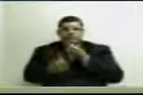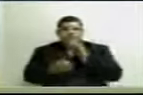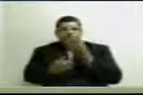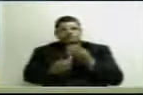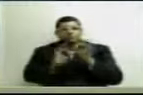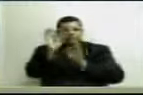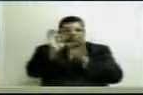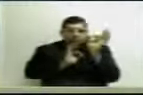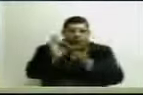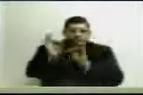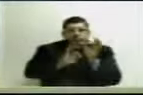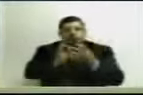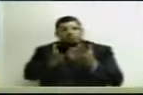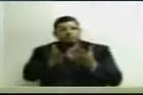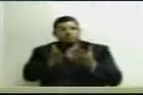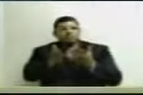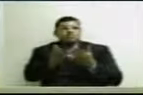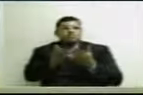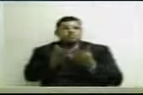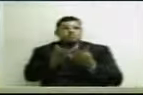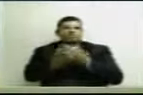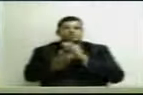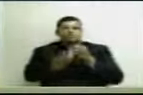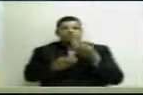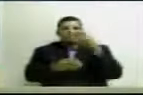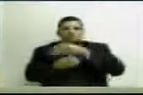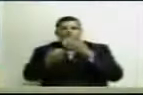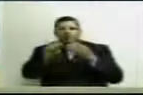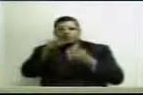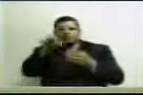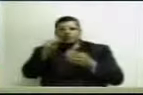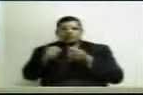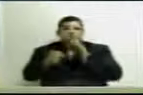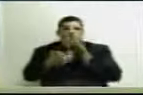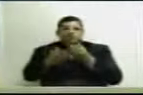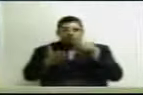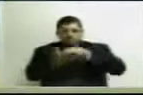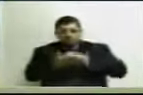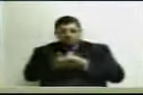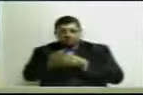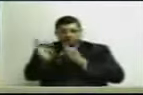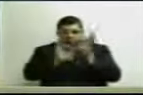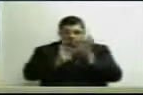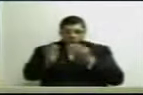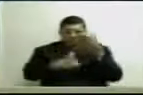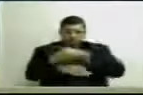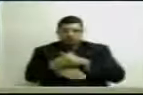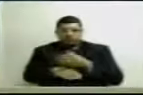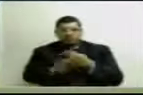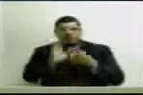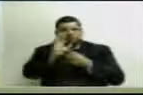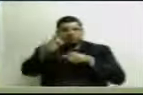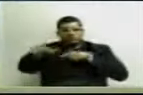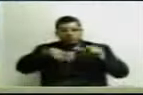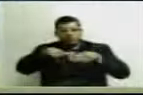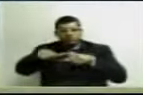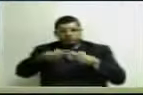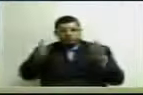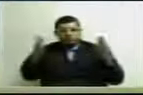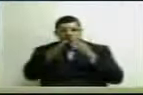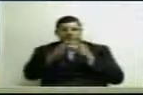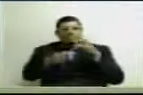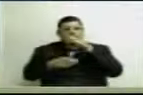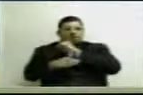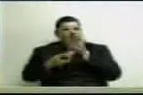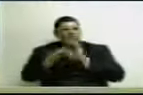uma proposta de um termo de adesão que garante a isenção e estabelece limites